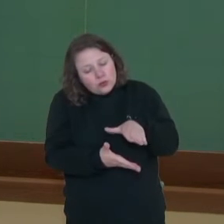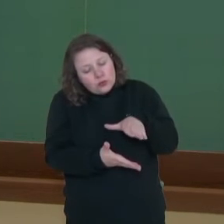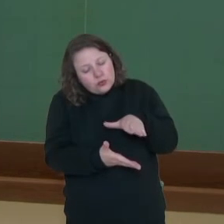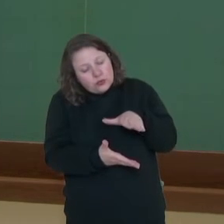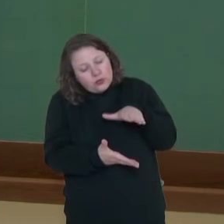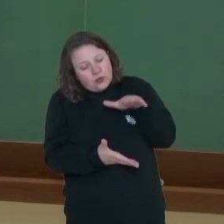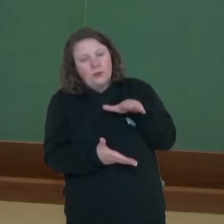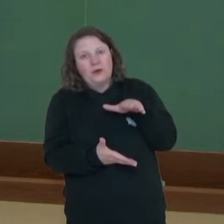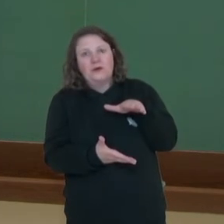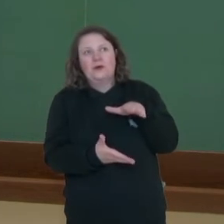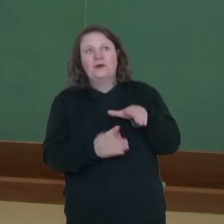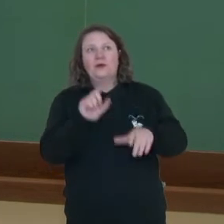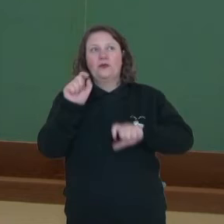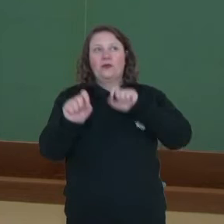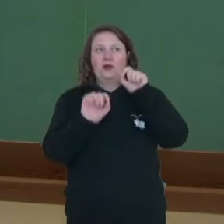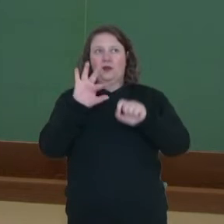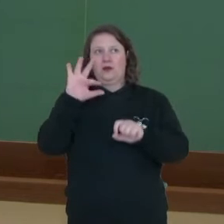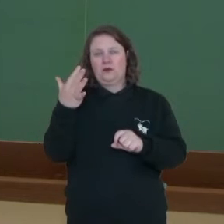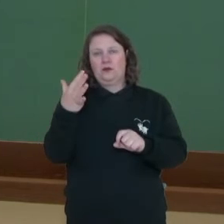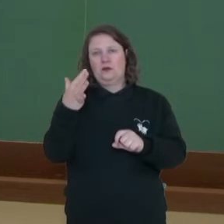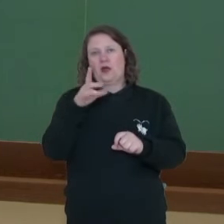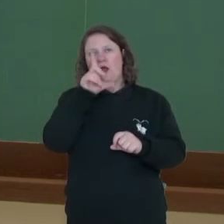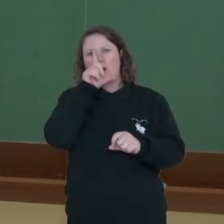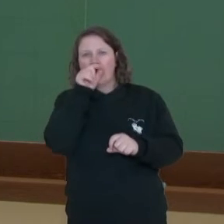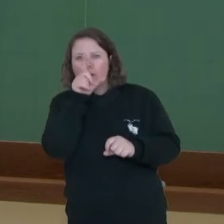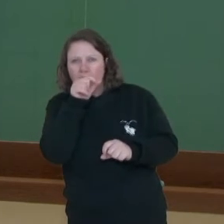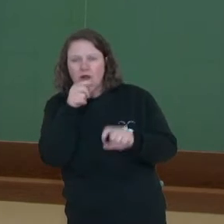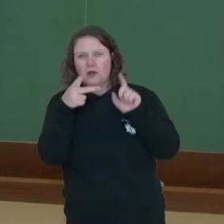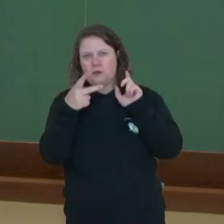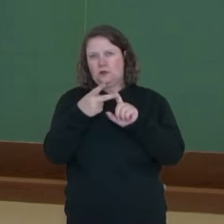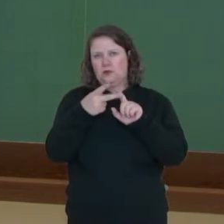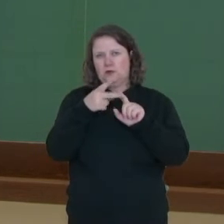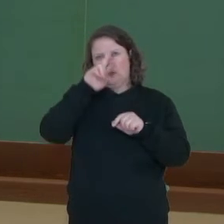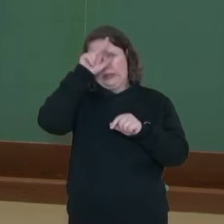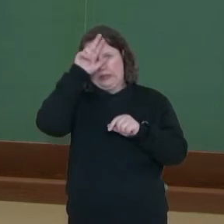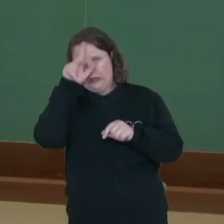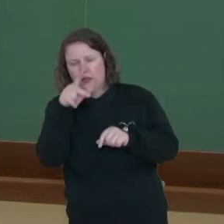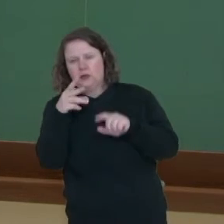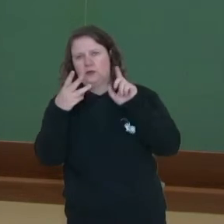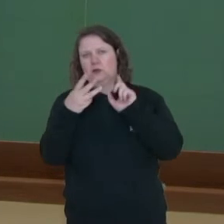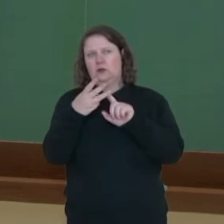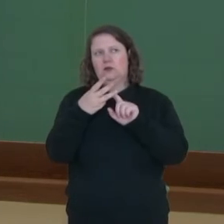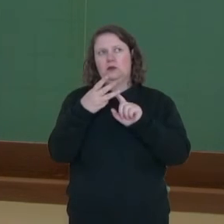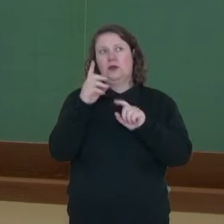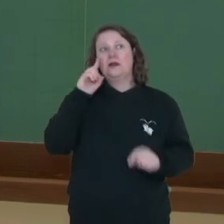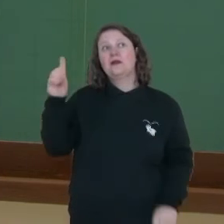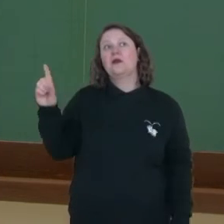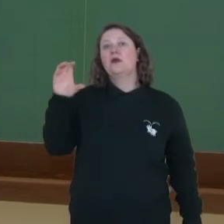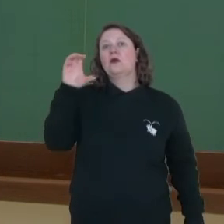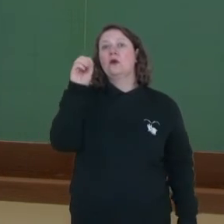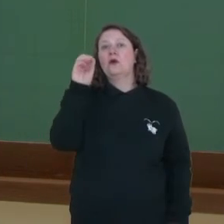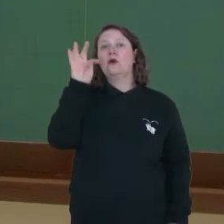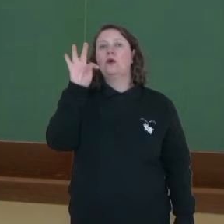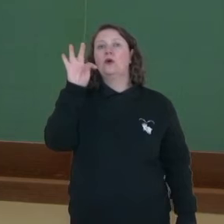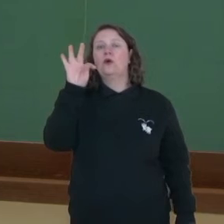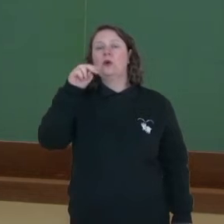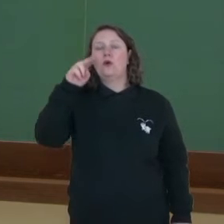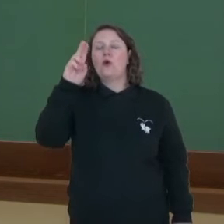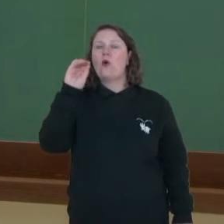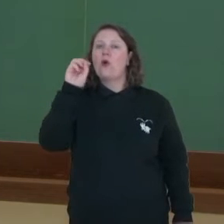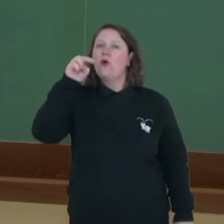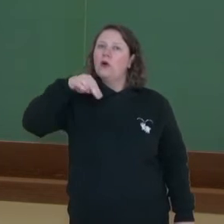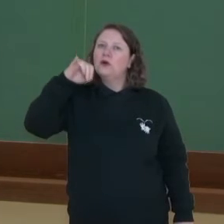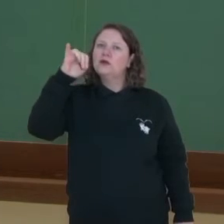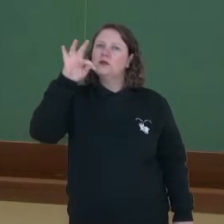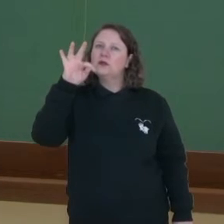produzir. É o que acontece, por exemplo, nas aves, nos insetos, no ornitorrinco, por exemplo. Eles botam ovos e toda